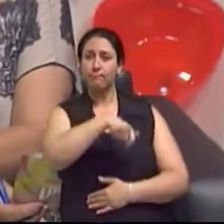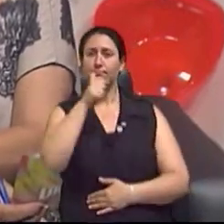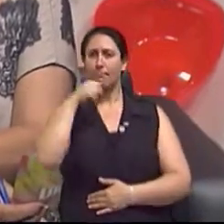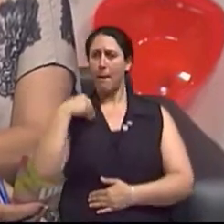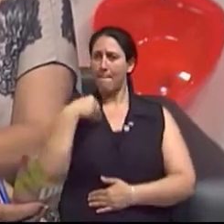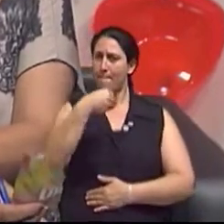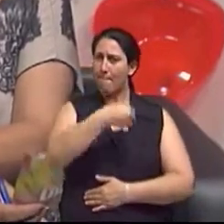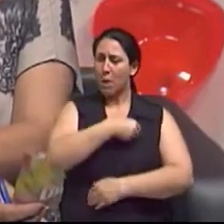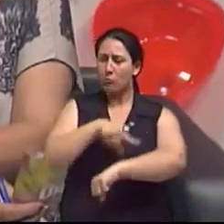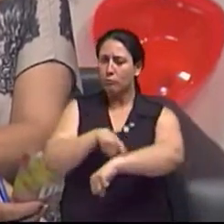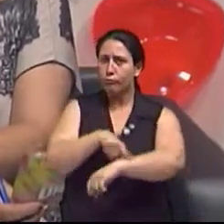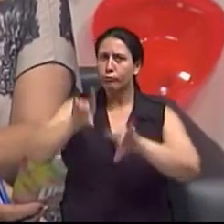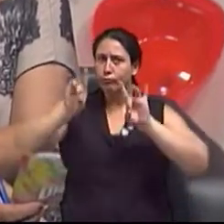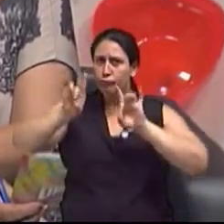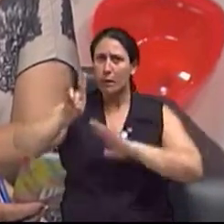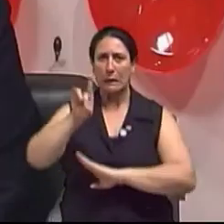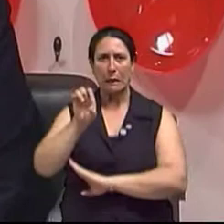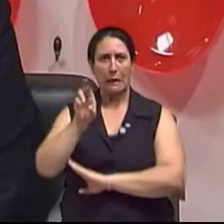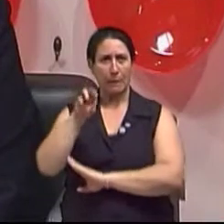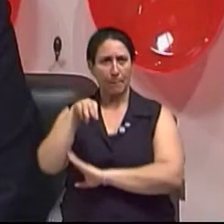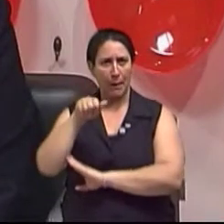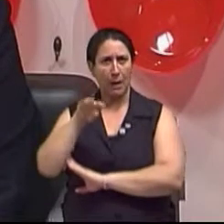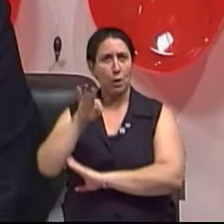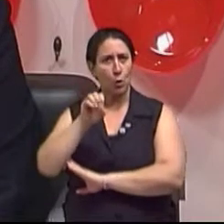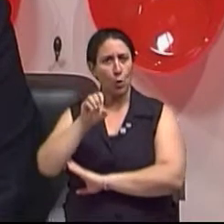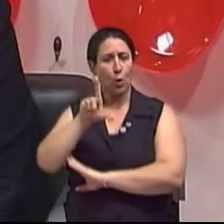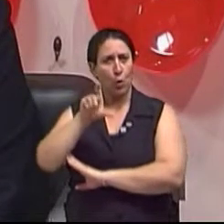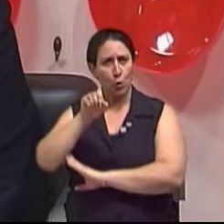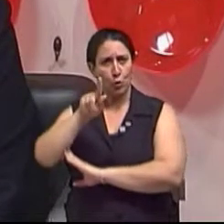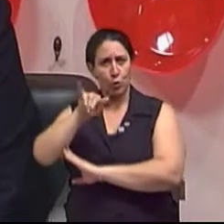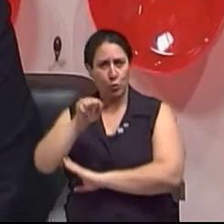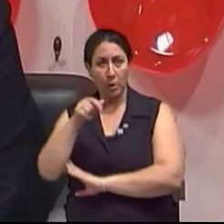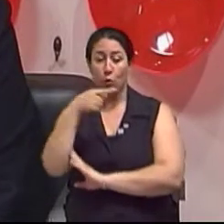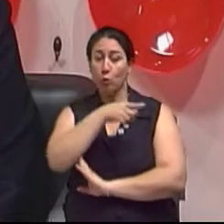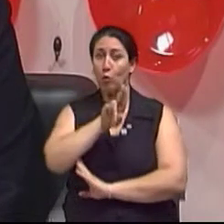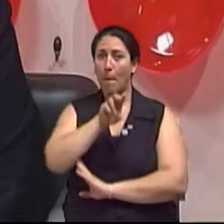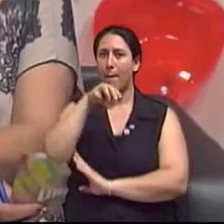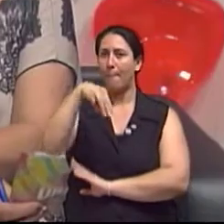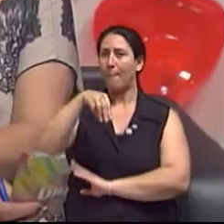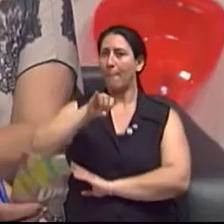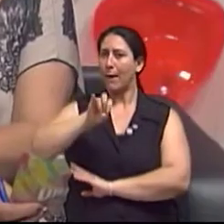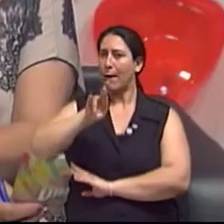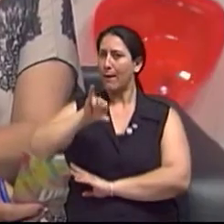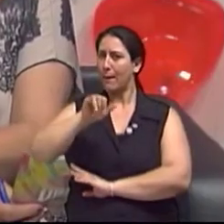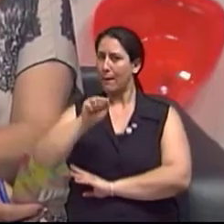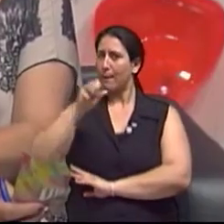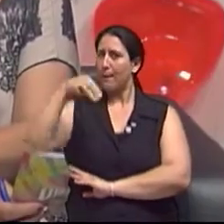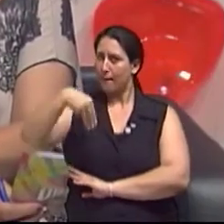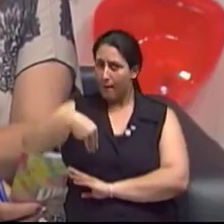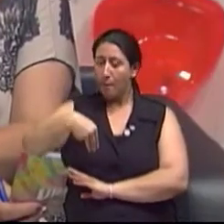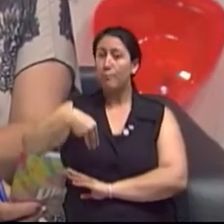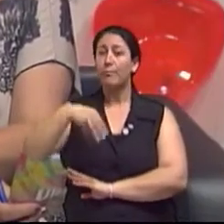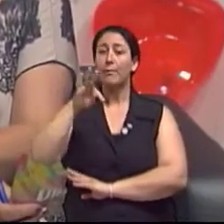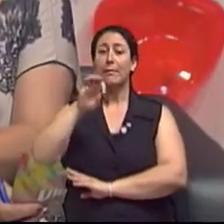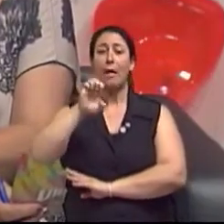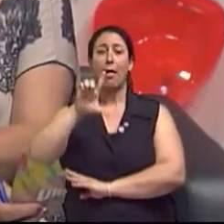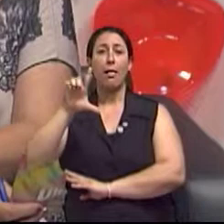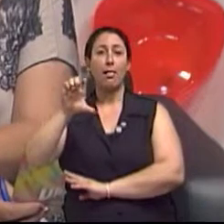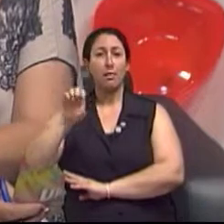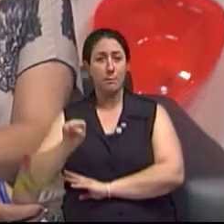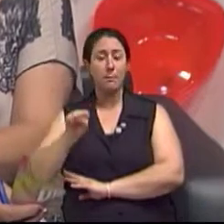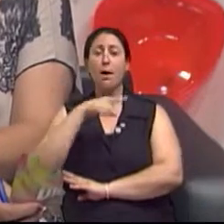dermatologista doutora Miriam Pargendler-Pérez, ela é tesoureira e coordenadora de